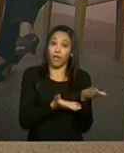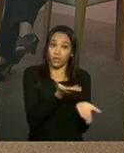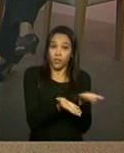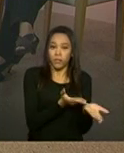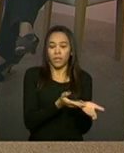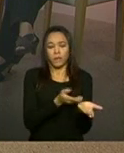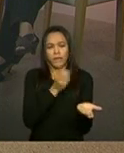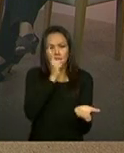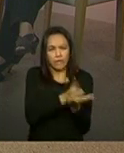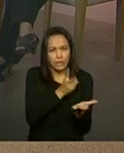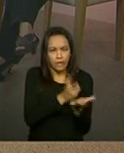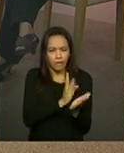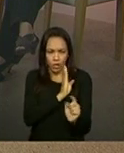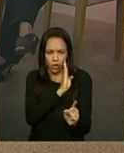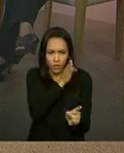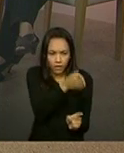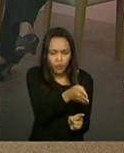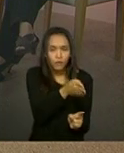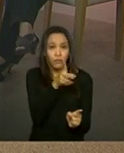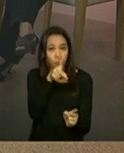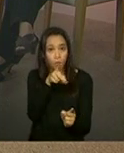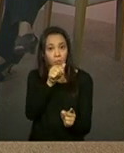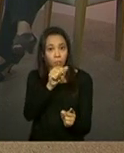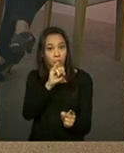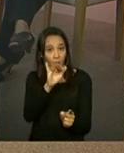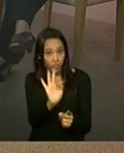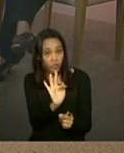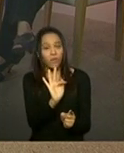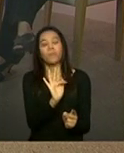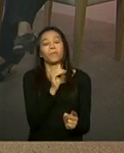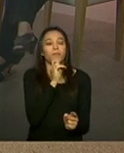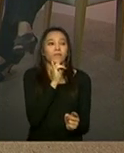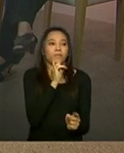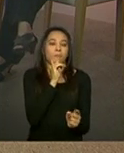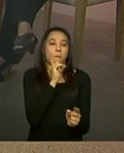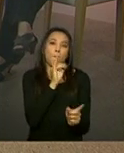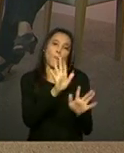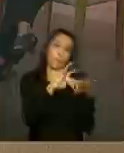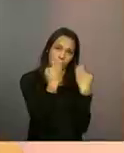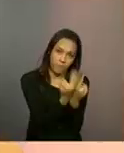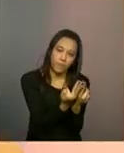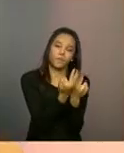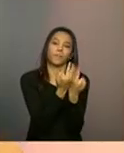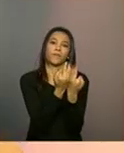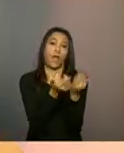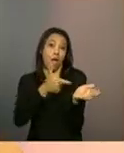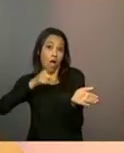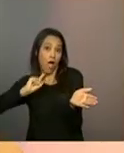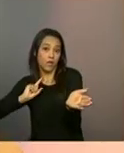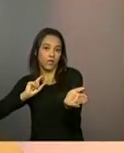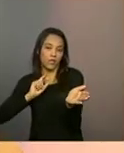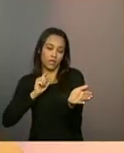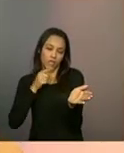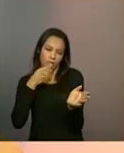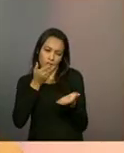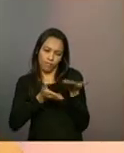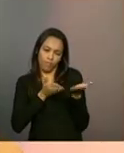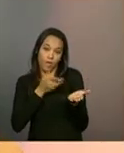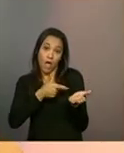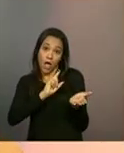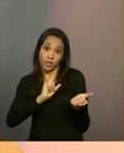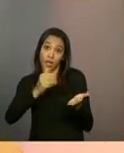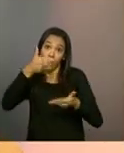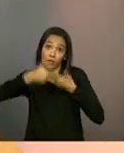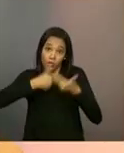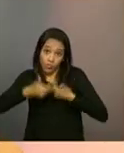pontual, né? Do PAIF e, inclusive, uma família que ela é acompanhada, antes ela passa pelo atendimento, tá? O